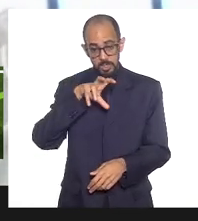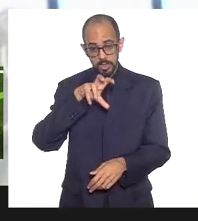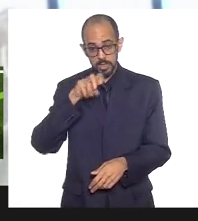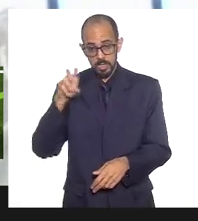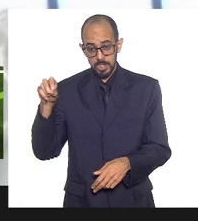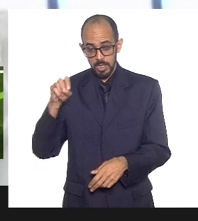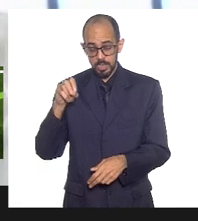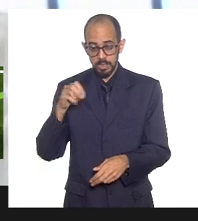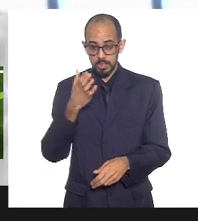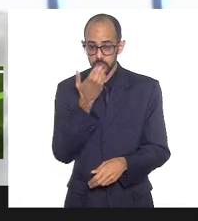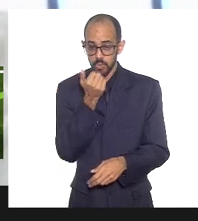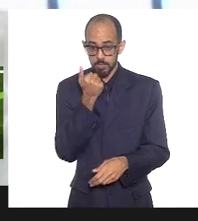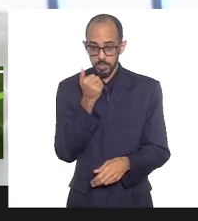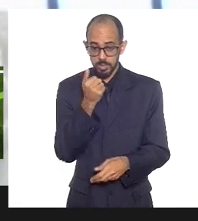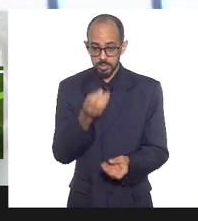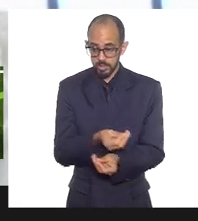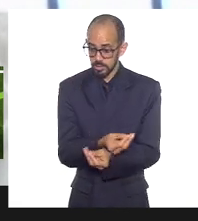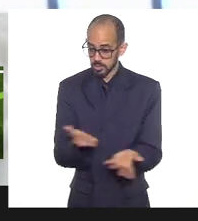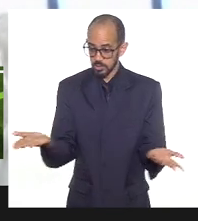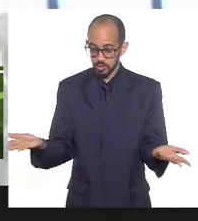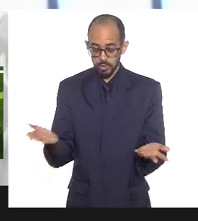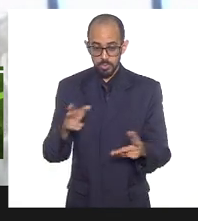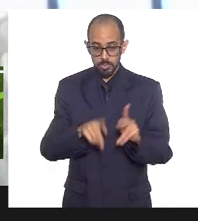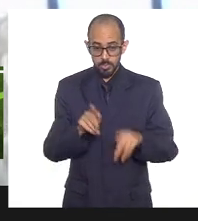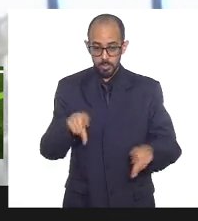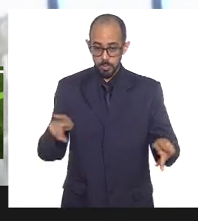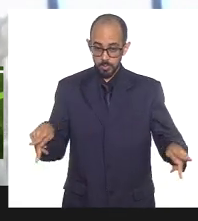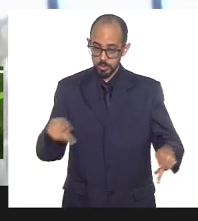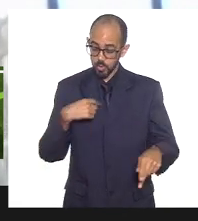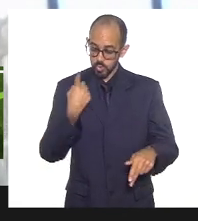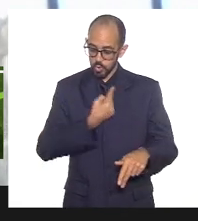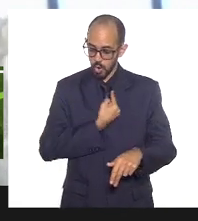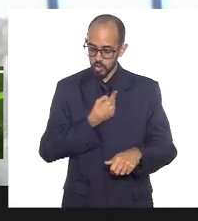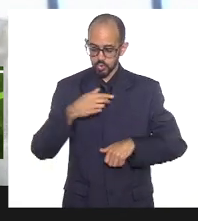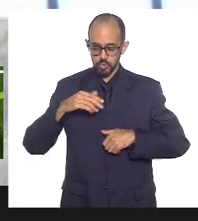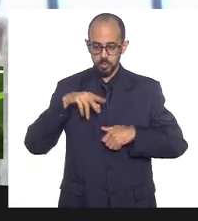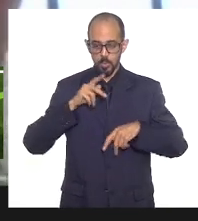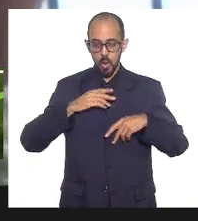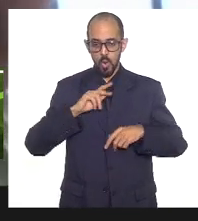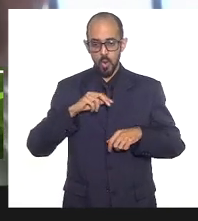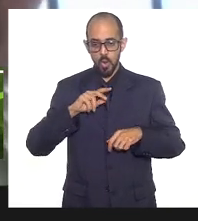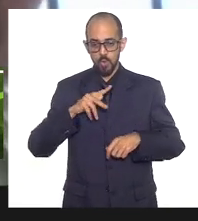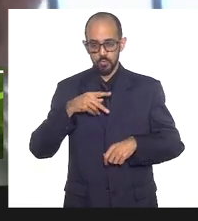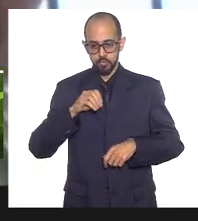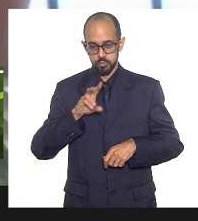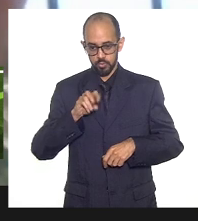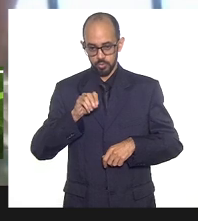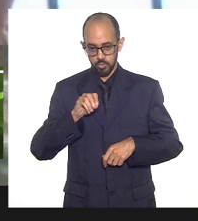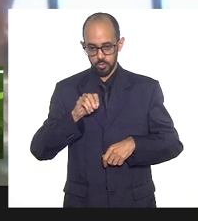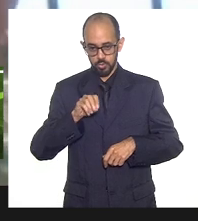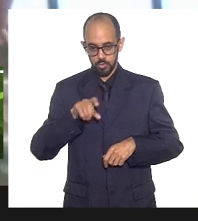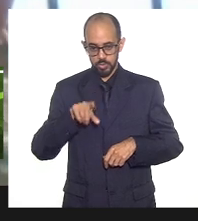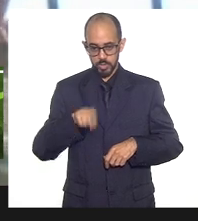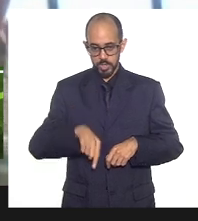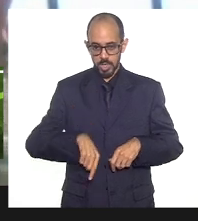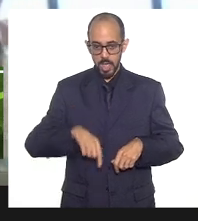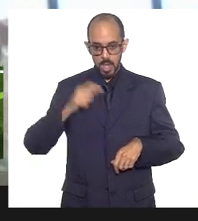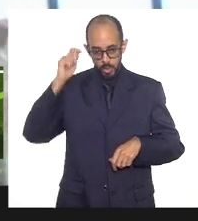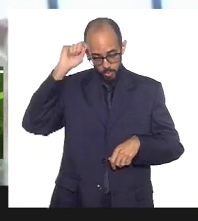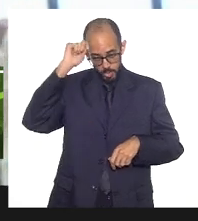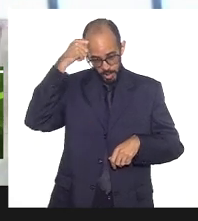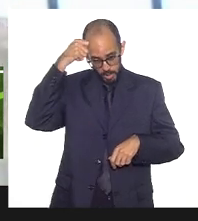500 refeições. O nosso povo, o nosso povo, que o povo negro, que está na rua, pobre,